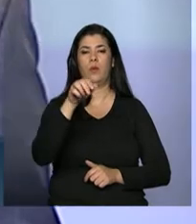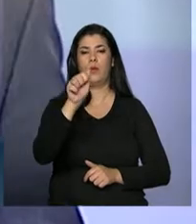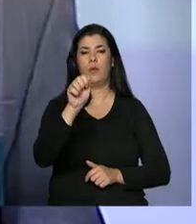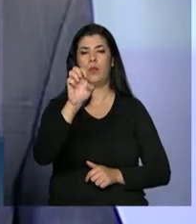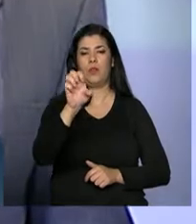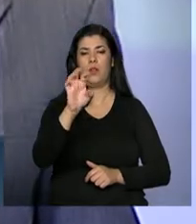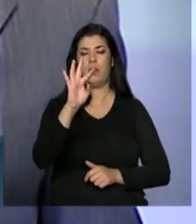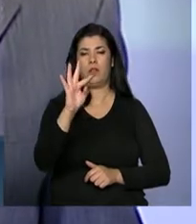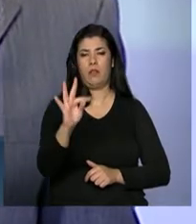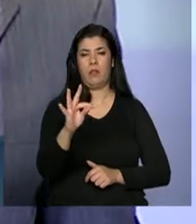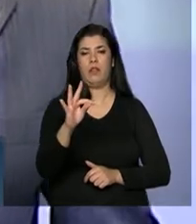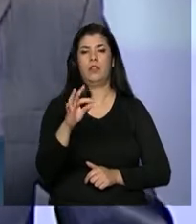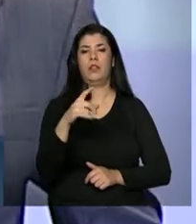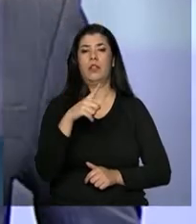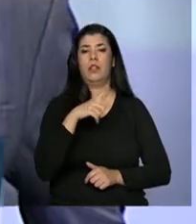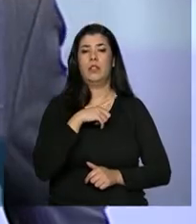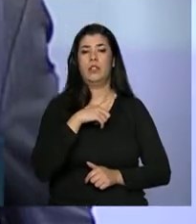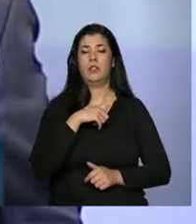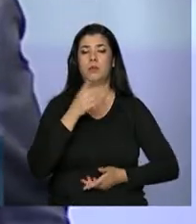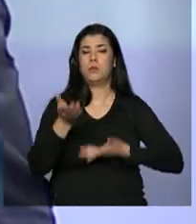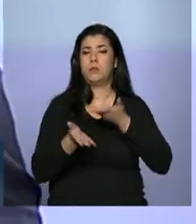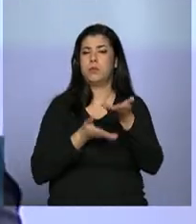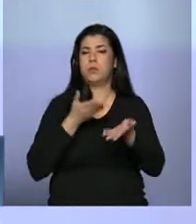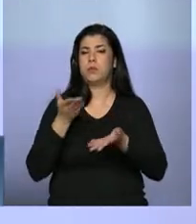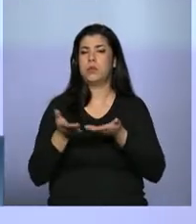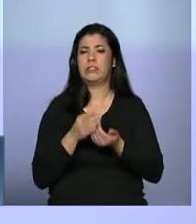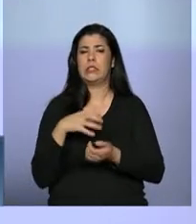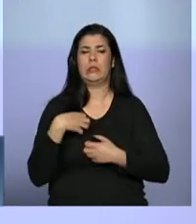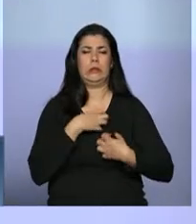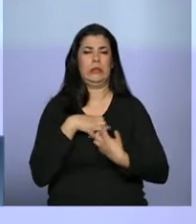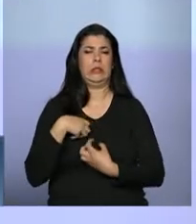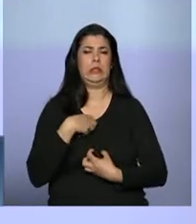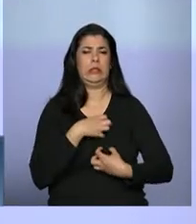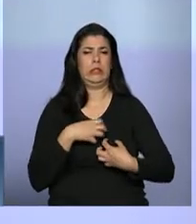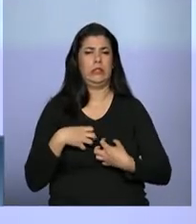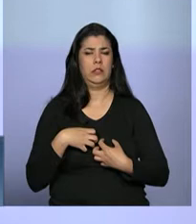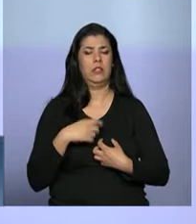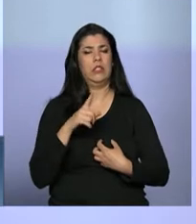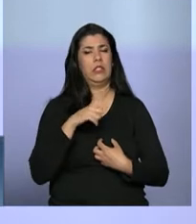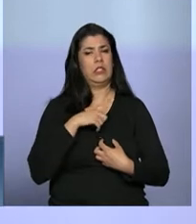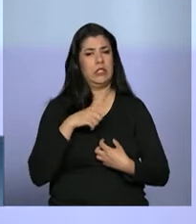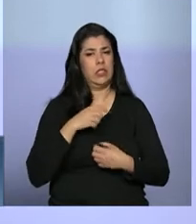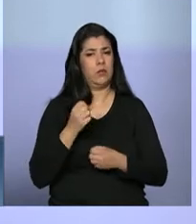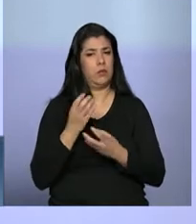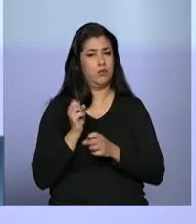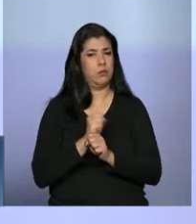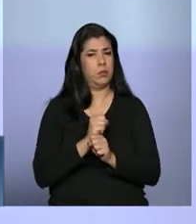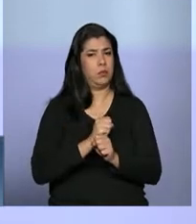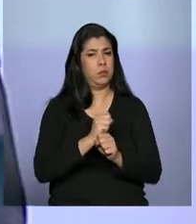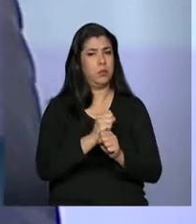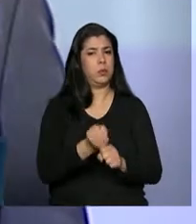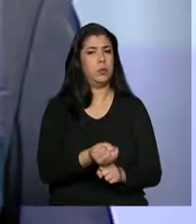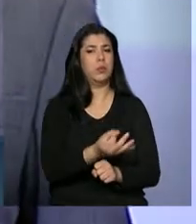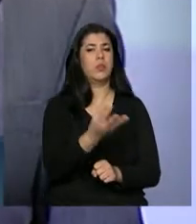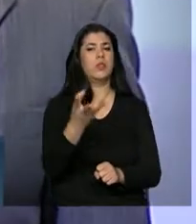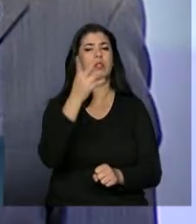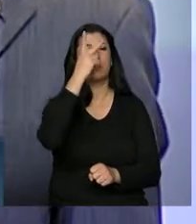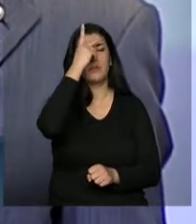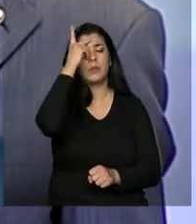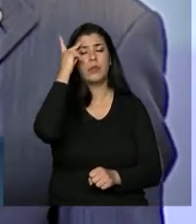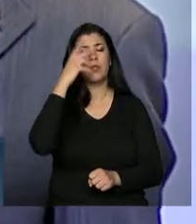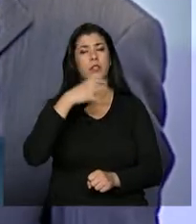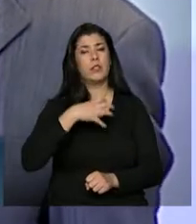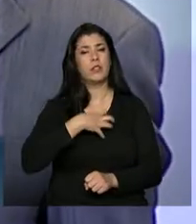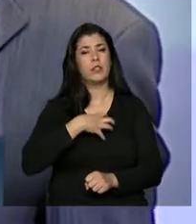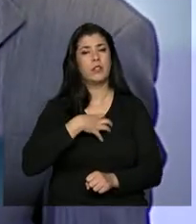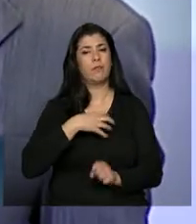a minha angústia. foram muitos trabalhadores libertados, como foi apresentado aqui por Paulo, citado